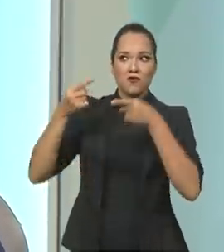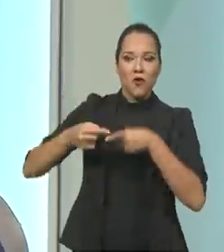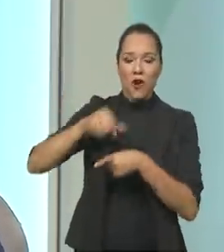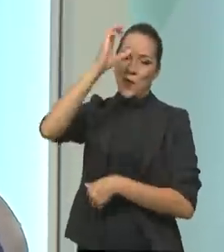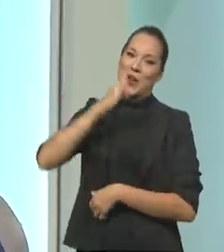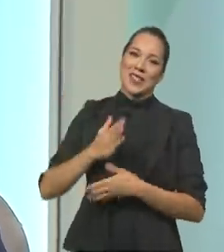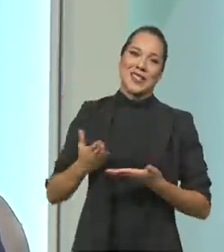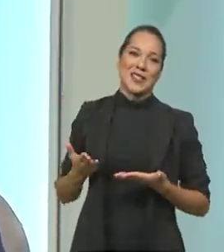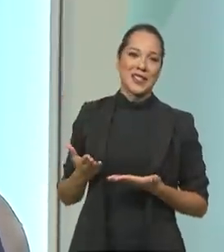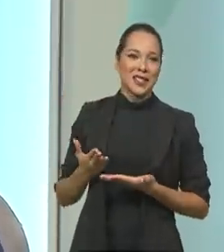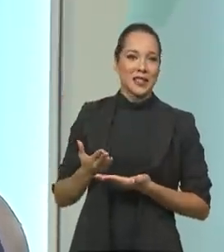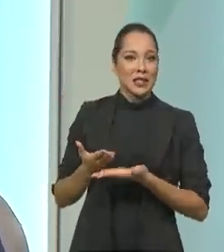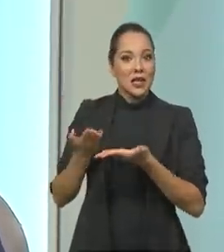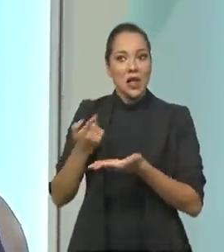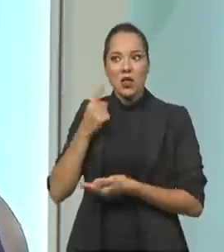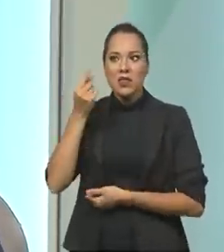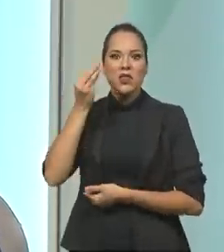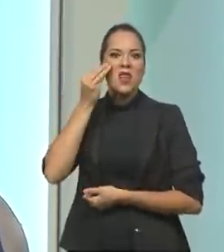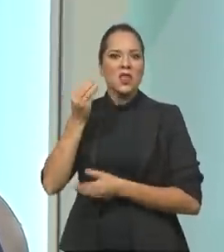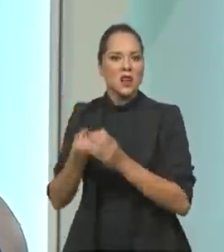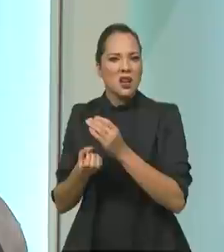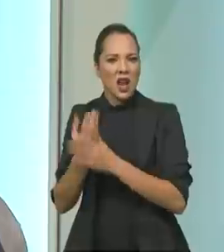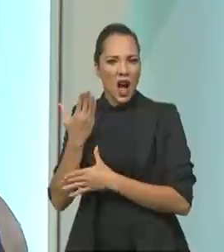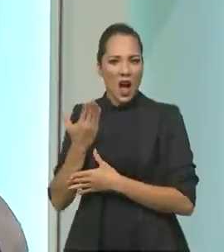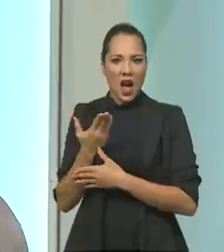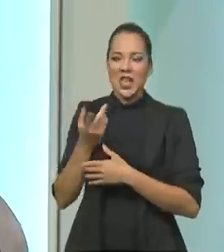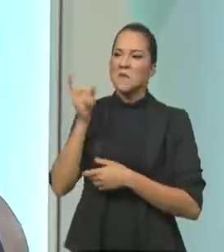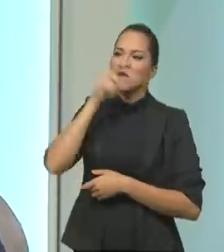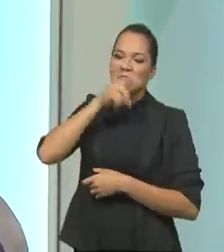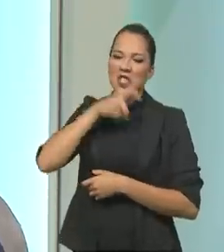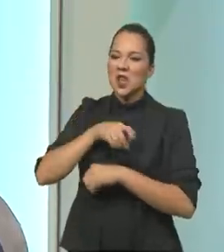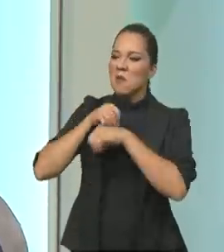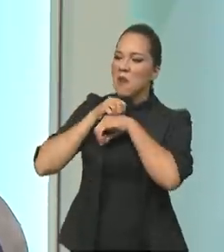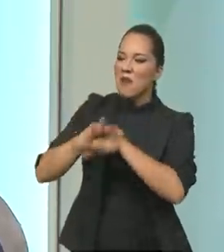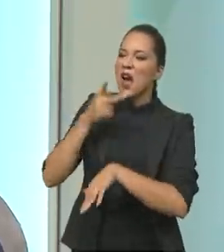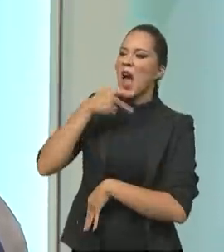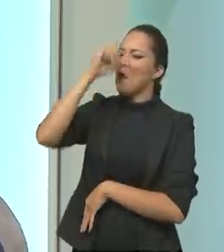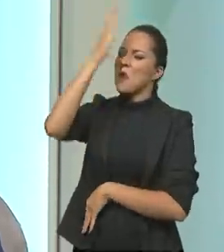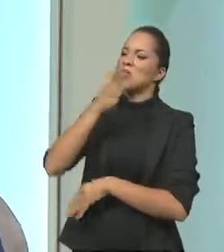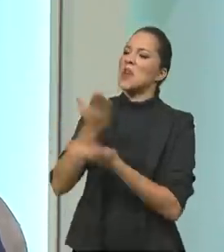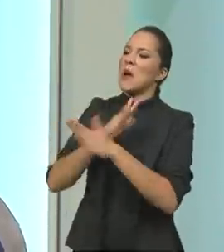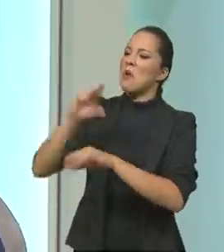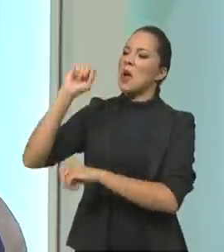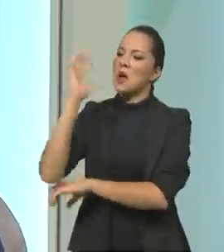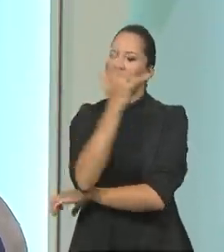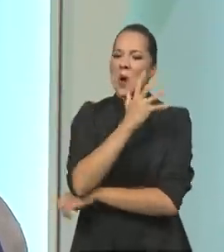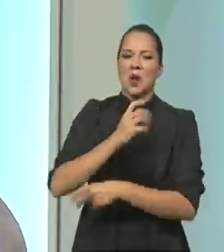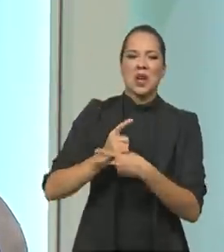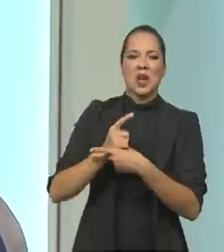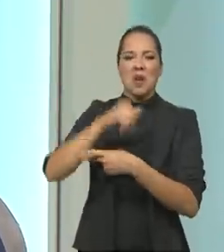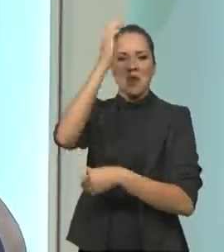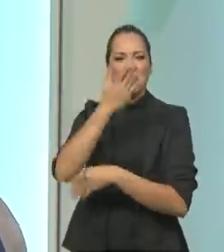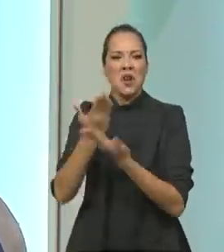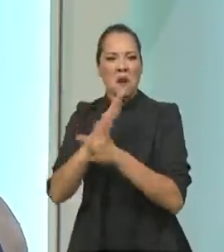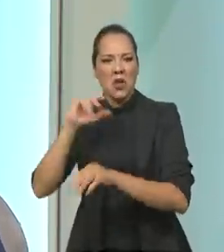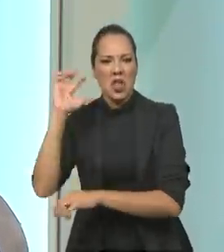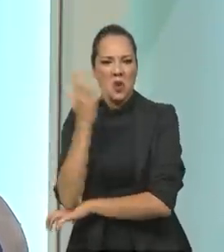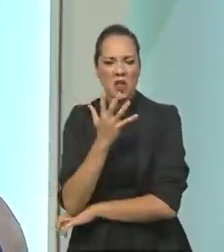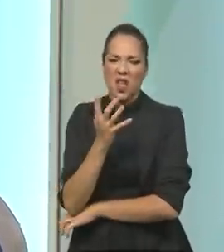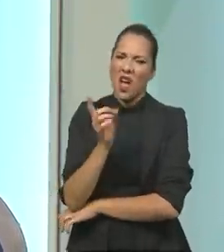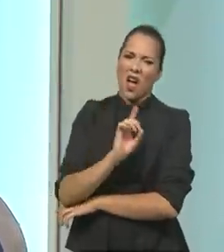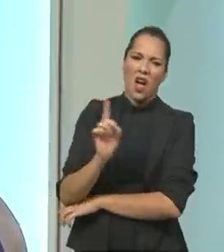o Brasil. Então, tenta criar uma barreira fictícia, dizendo que o Brasil acabou a Amazônia, que o Brasil acabou a natureza. Todo mundo sabe